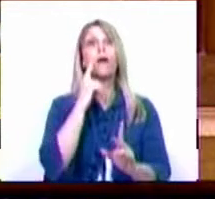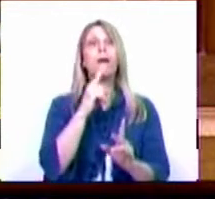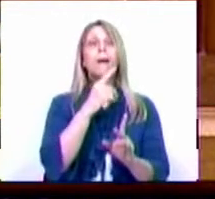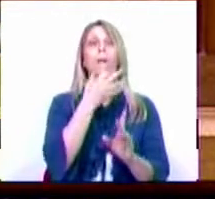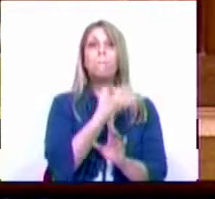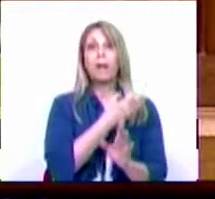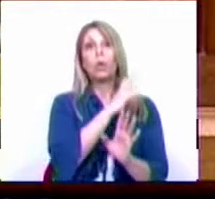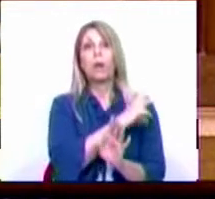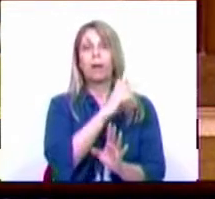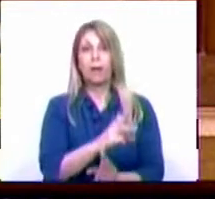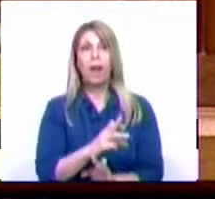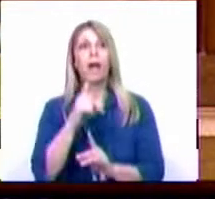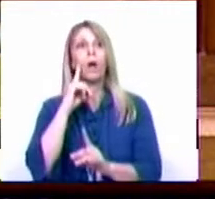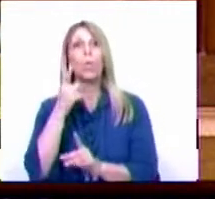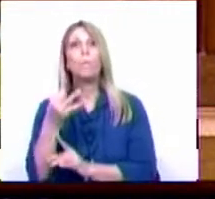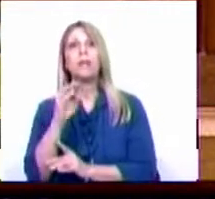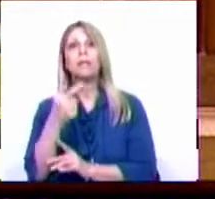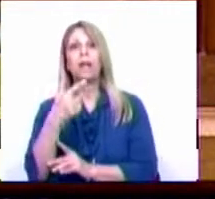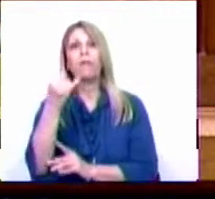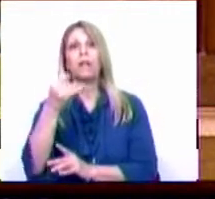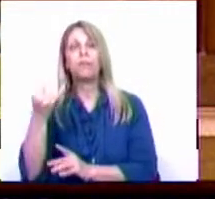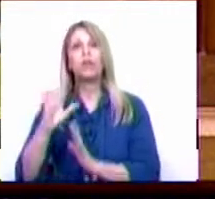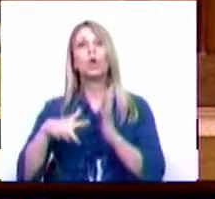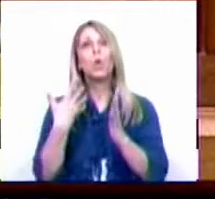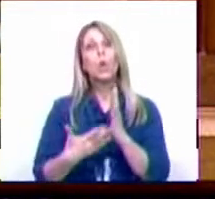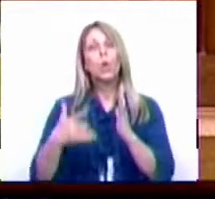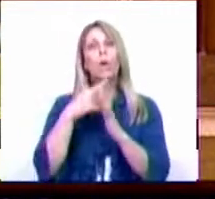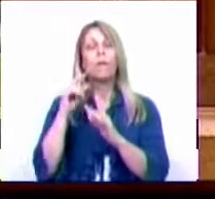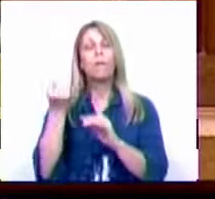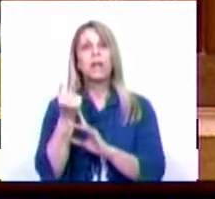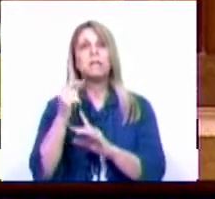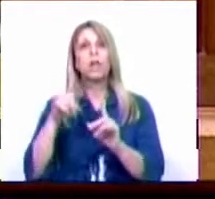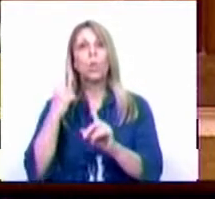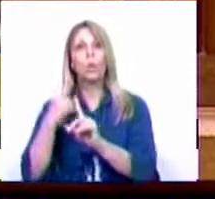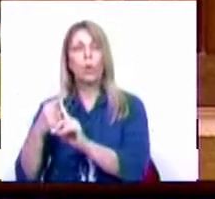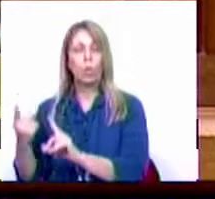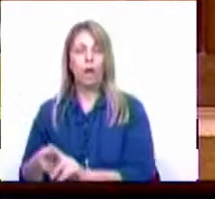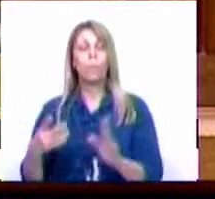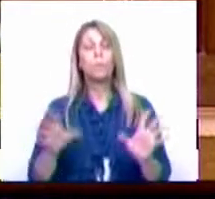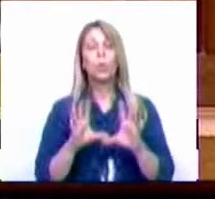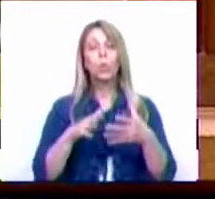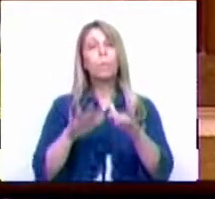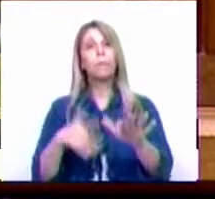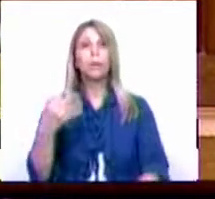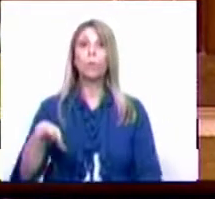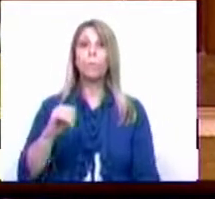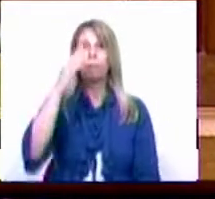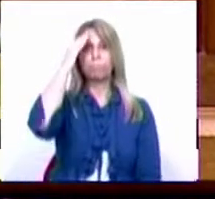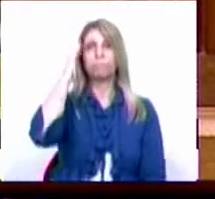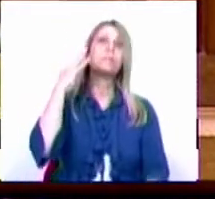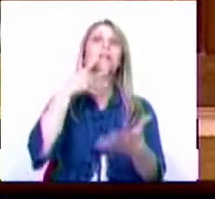2020 e o quadro financeiro plurianual. O grupo parlamentar do Partido Socialista entende que a